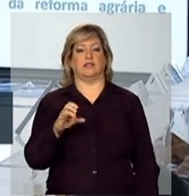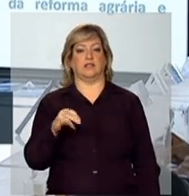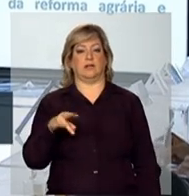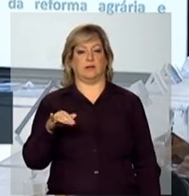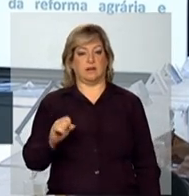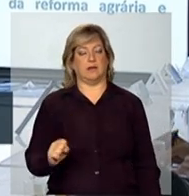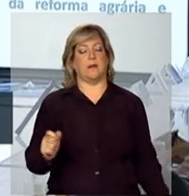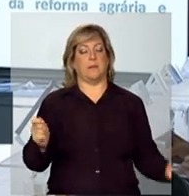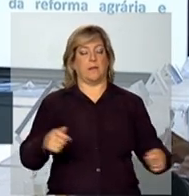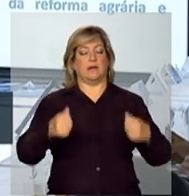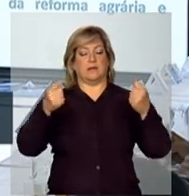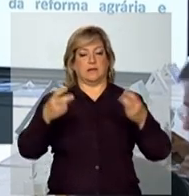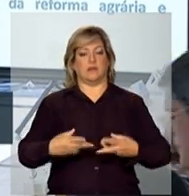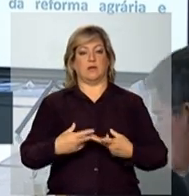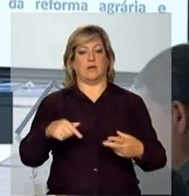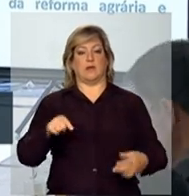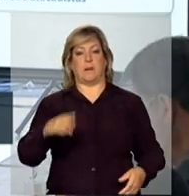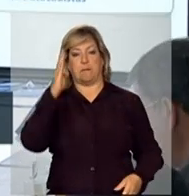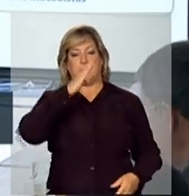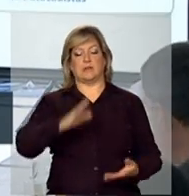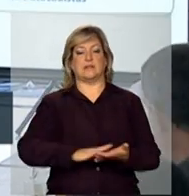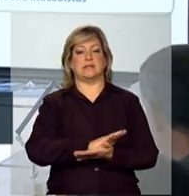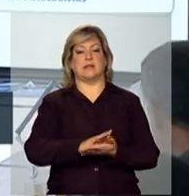gente detalhar as ações do Brasil Sem Miséria.